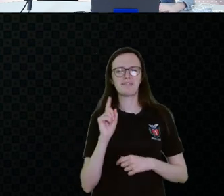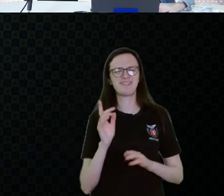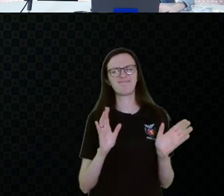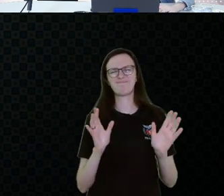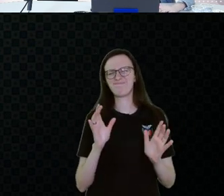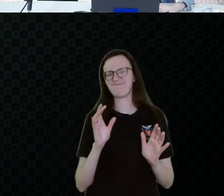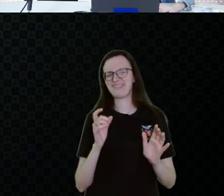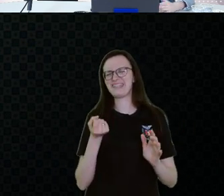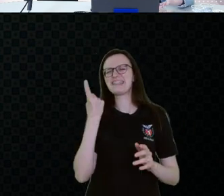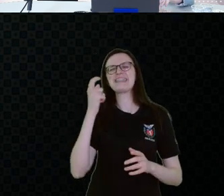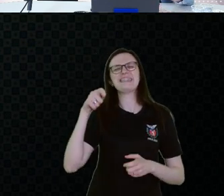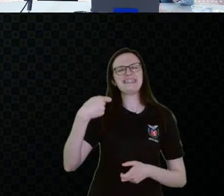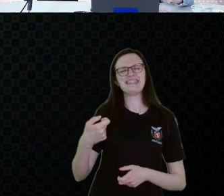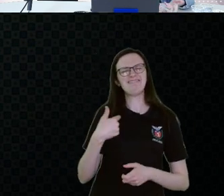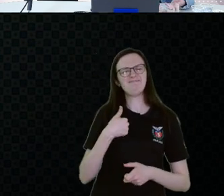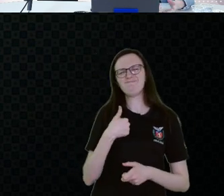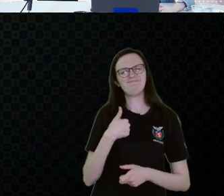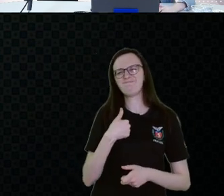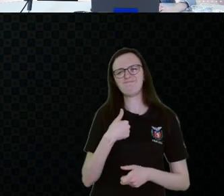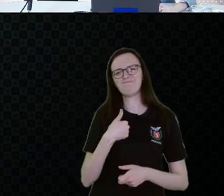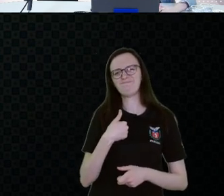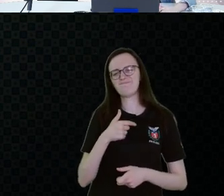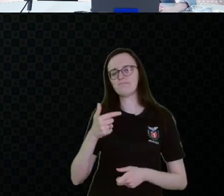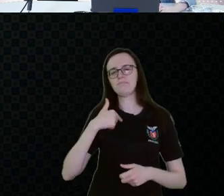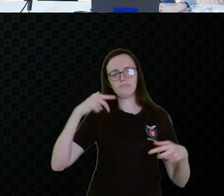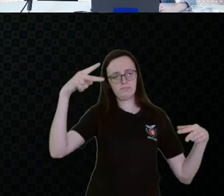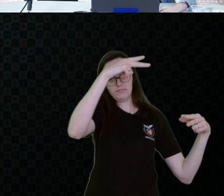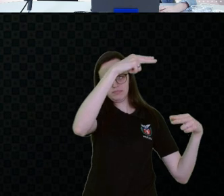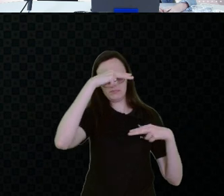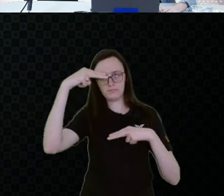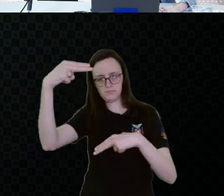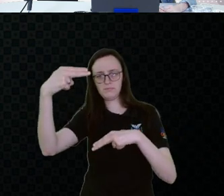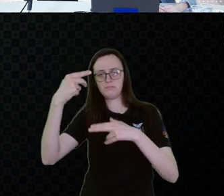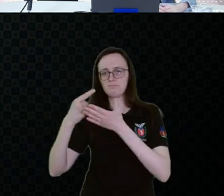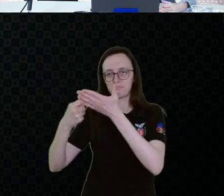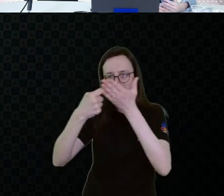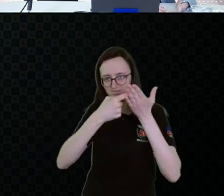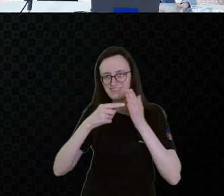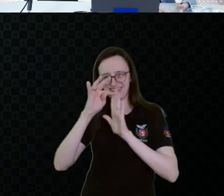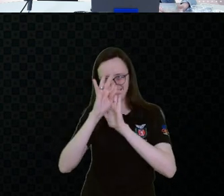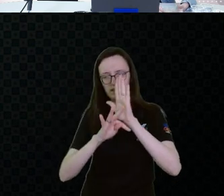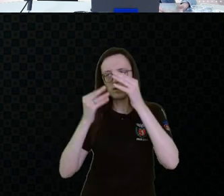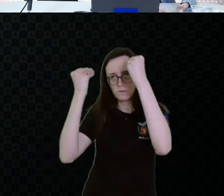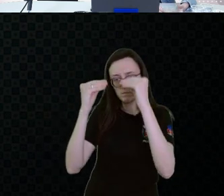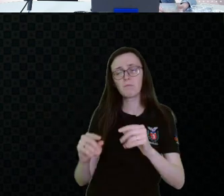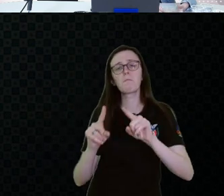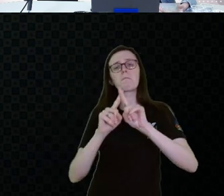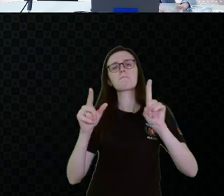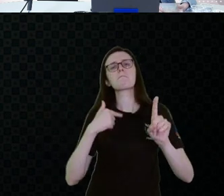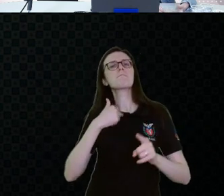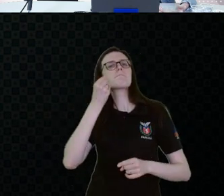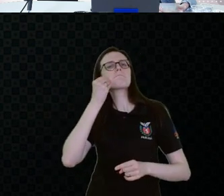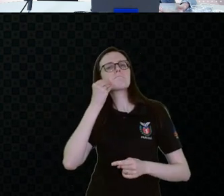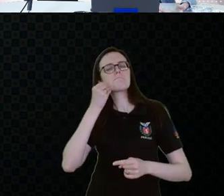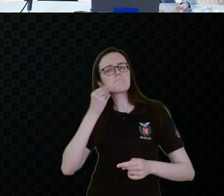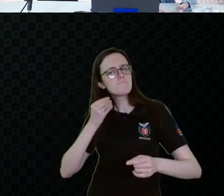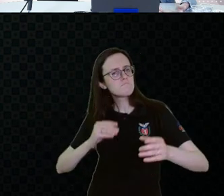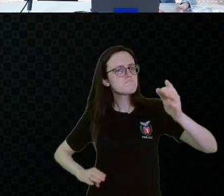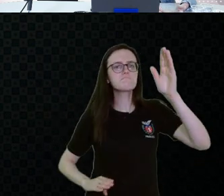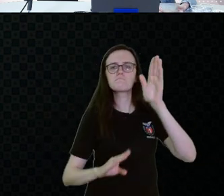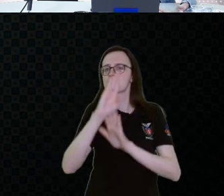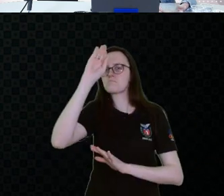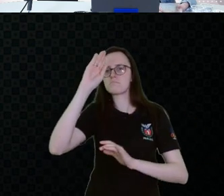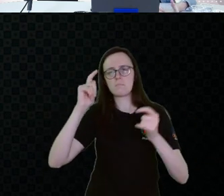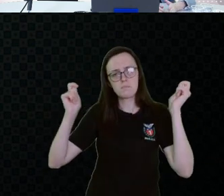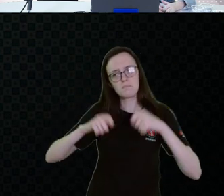uma cópia do comitê de ajudas, né? Mas, assim, procurar potencializar as habilidades